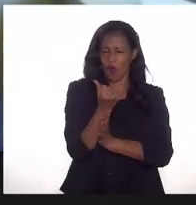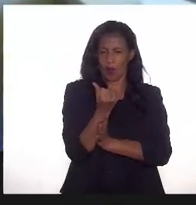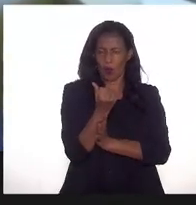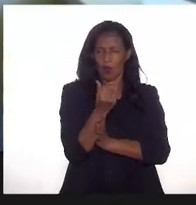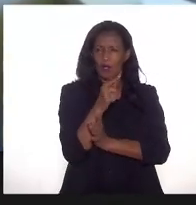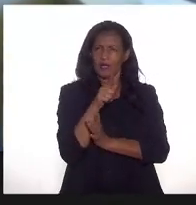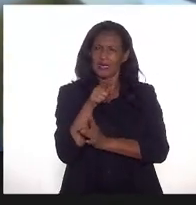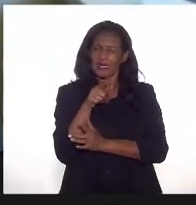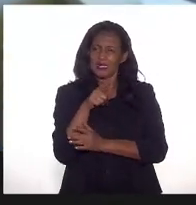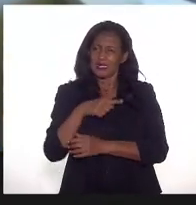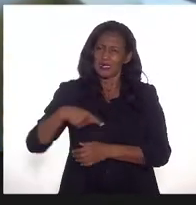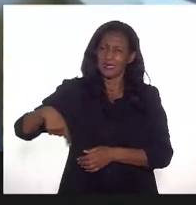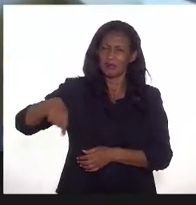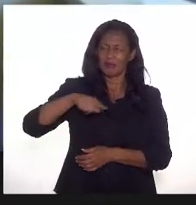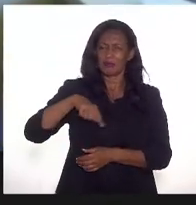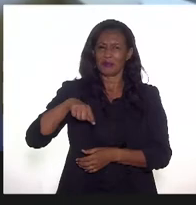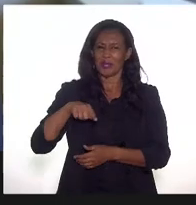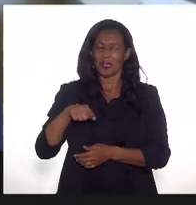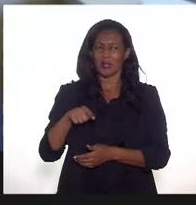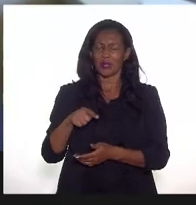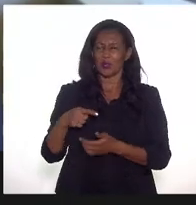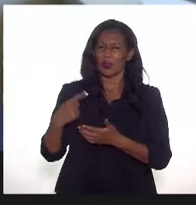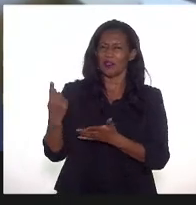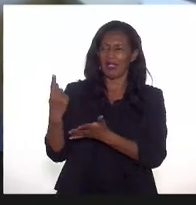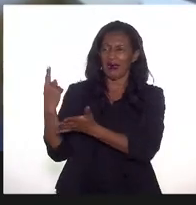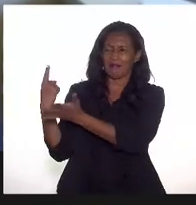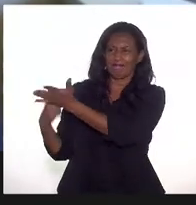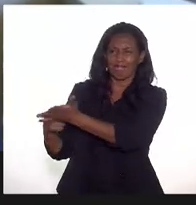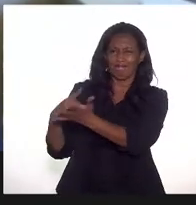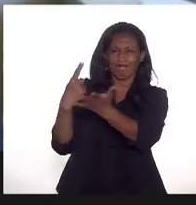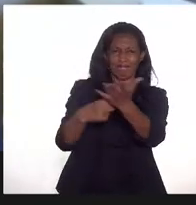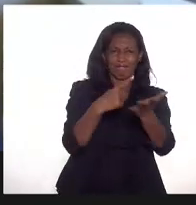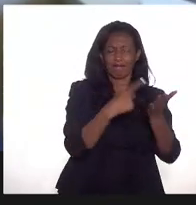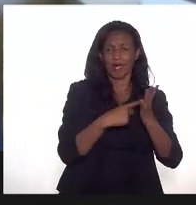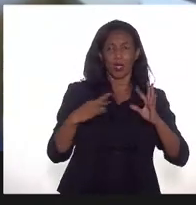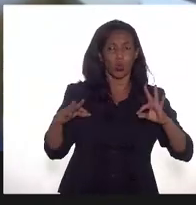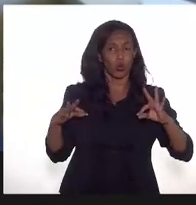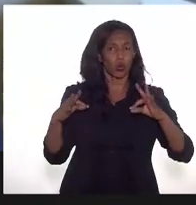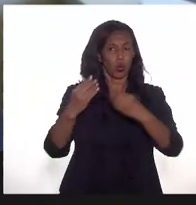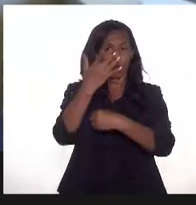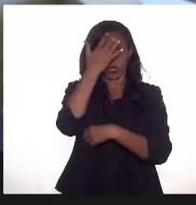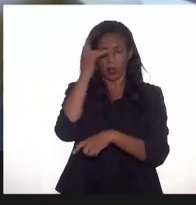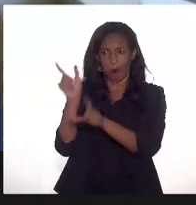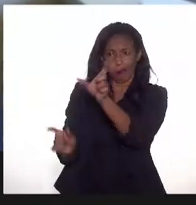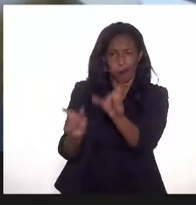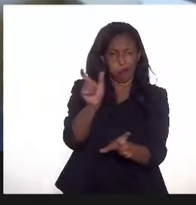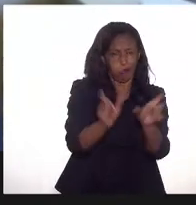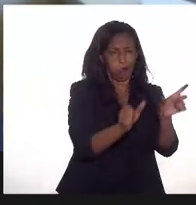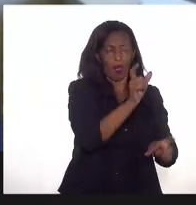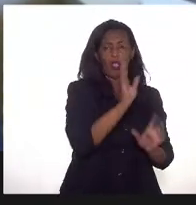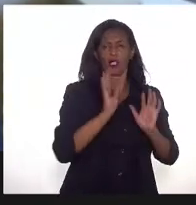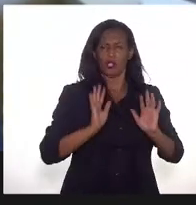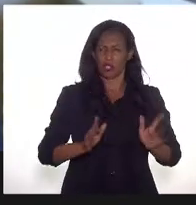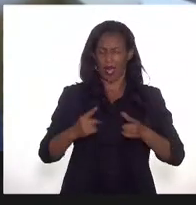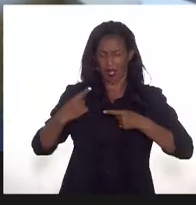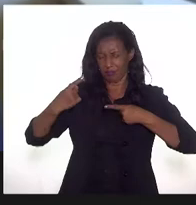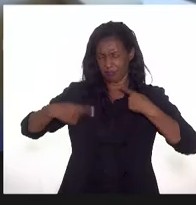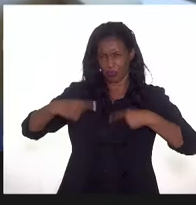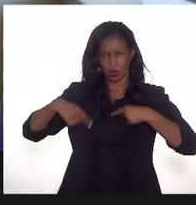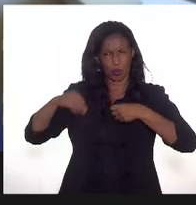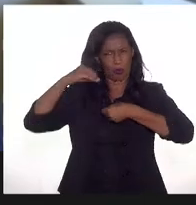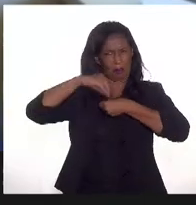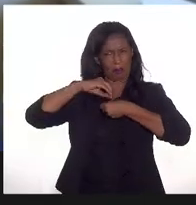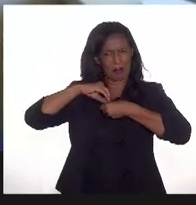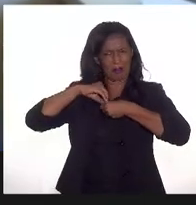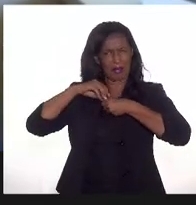impactando todos os consumidores. Esse tema a gente já discutiu, profundamente, na Assembleia, quando a gente fez um projeto